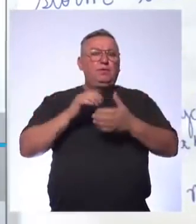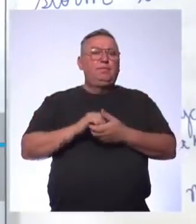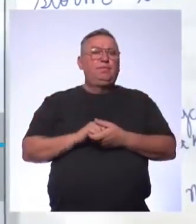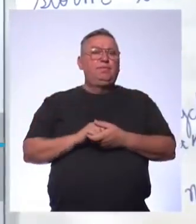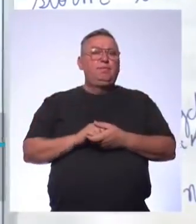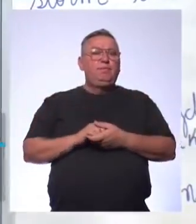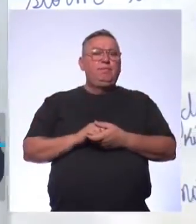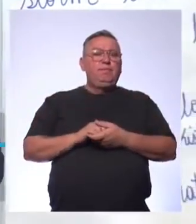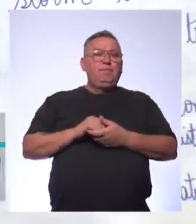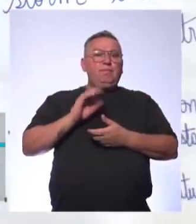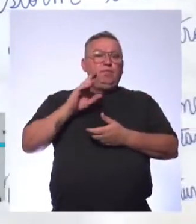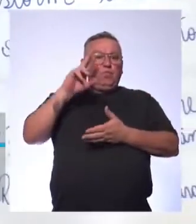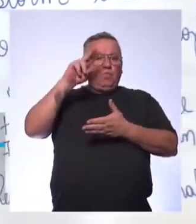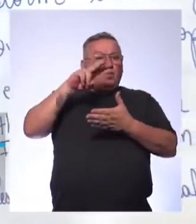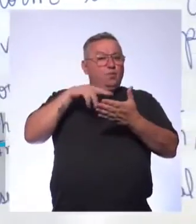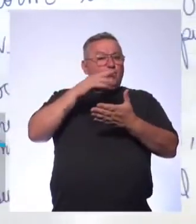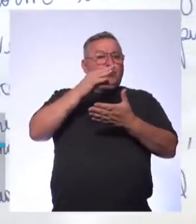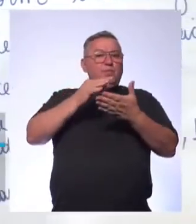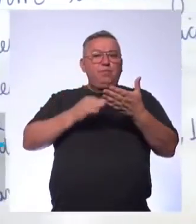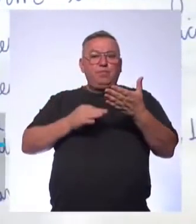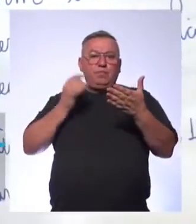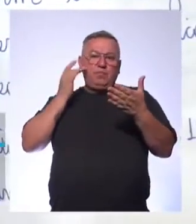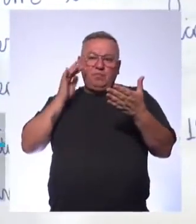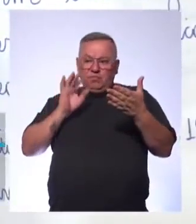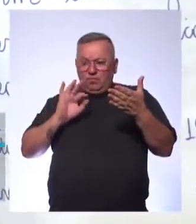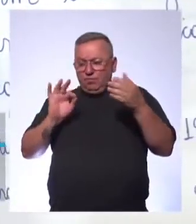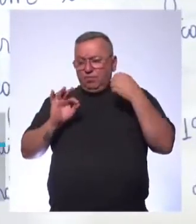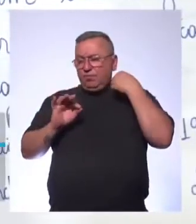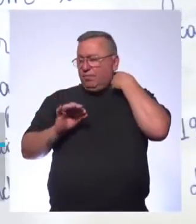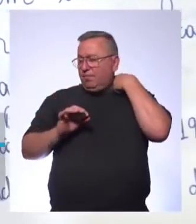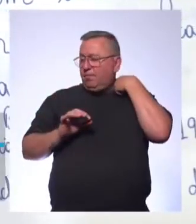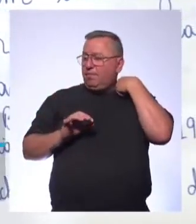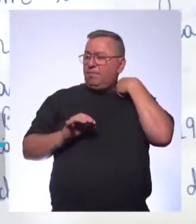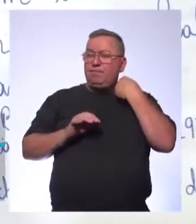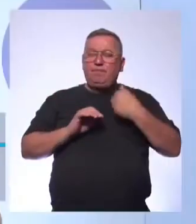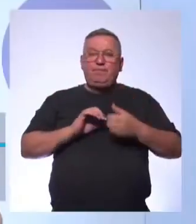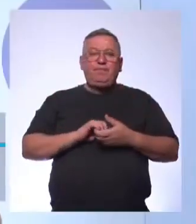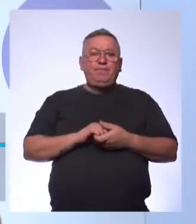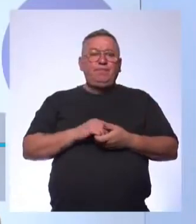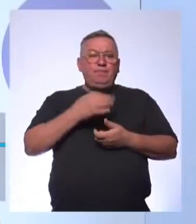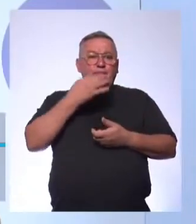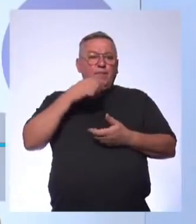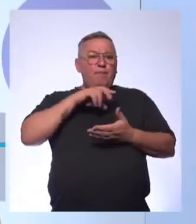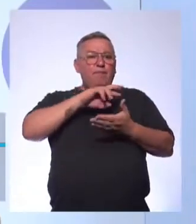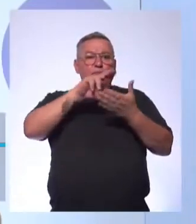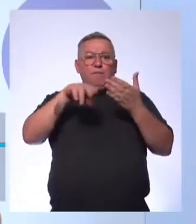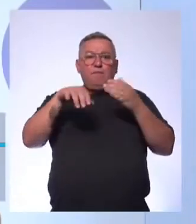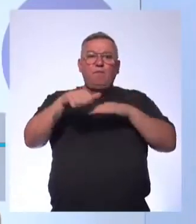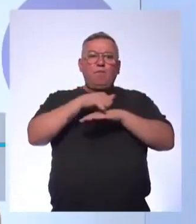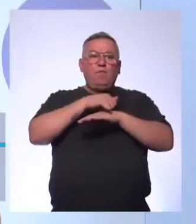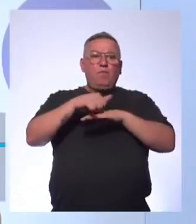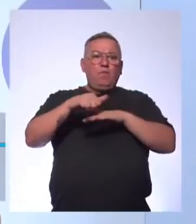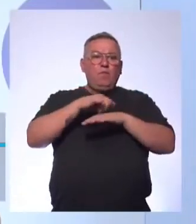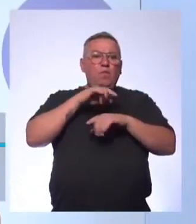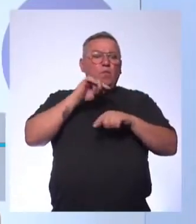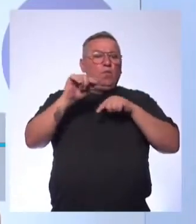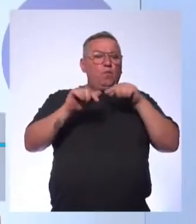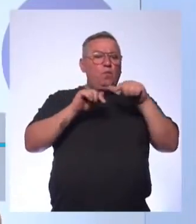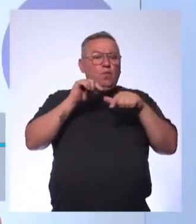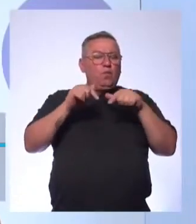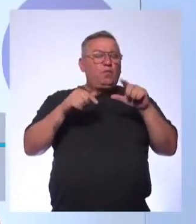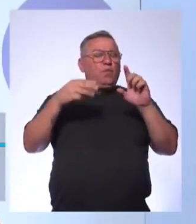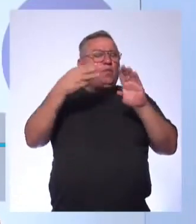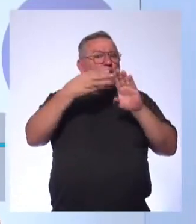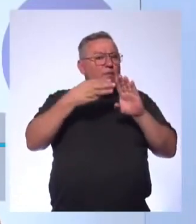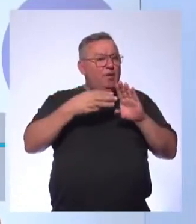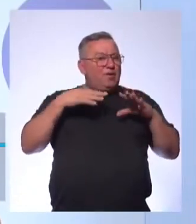Já dá pra eu ler o meu texto e dizer que eu não sei nada? Dá, Ed? Olha, tem várias estratégias que a tá trabalhando aí O bem-mestre inteiro, né,